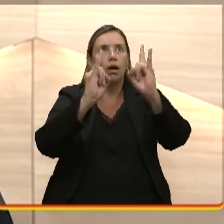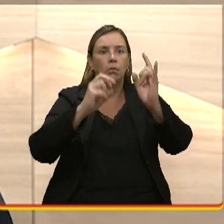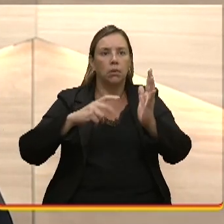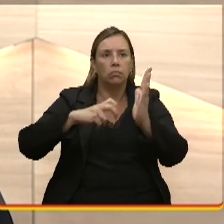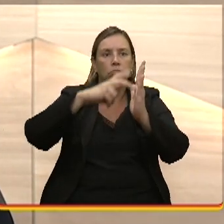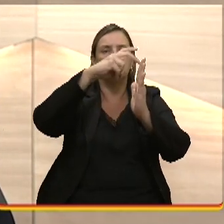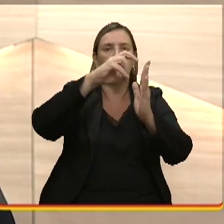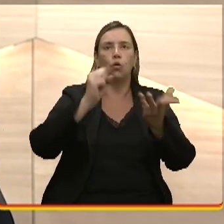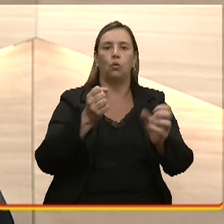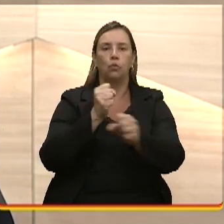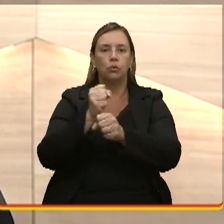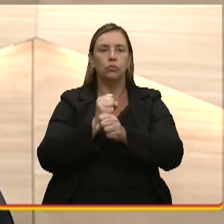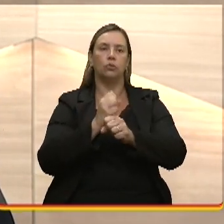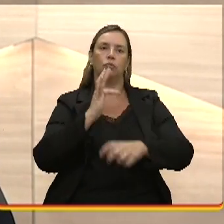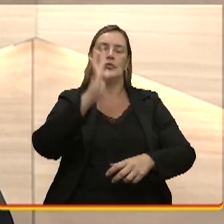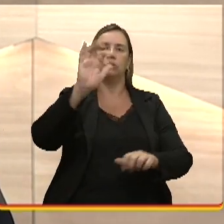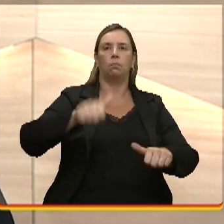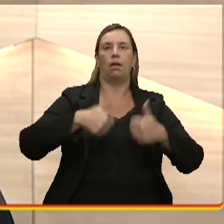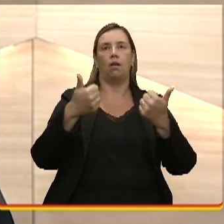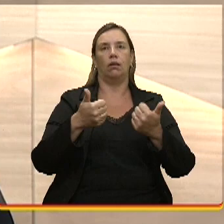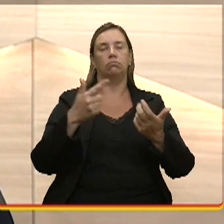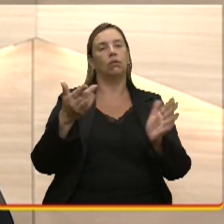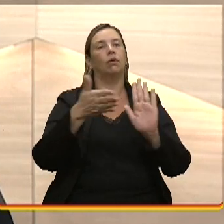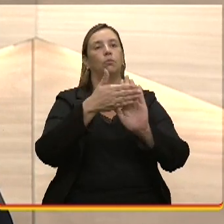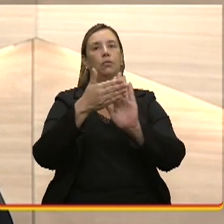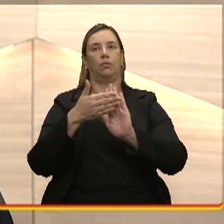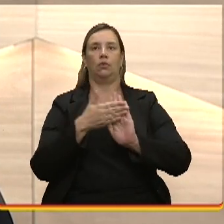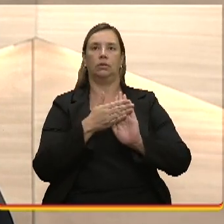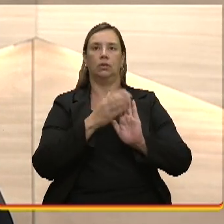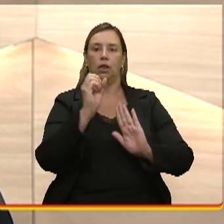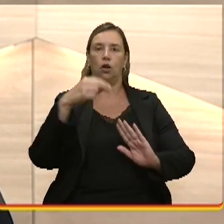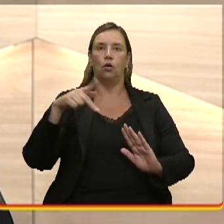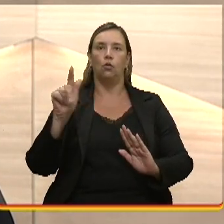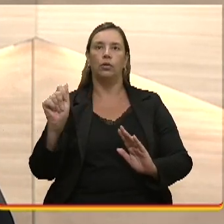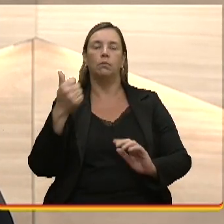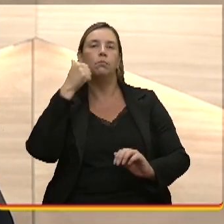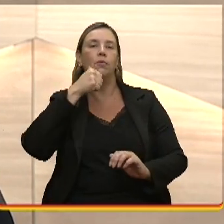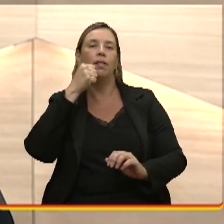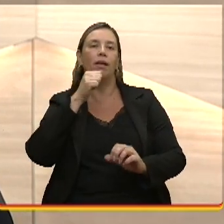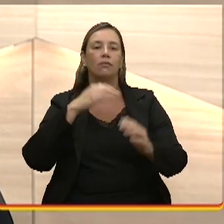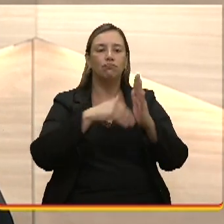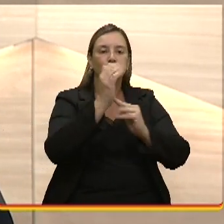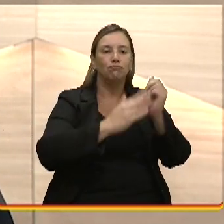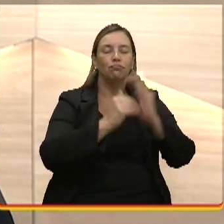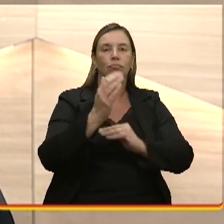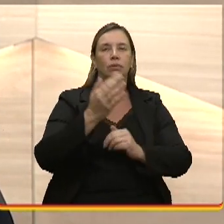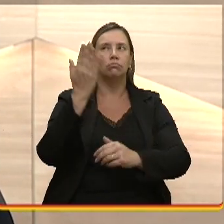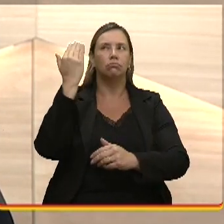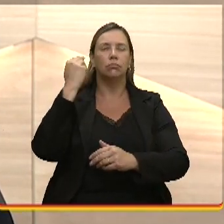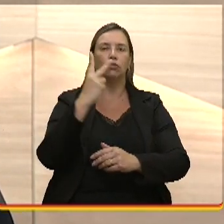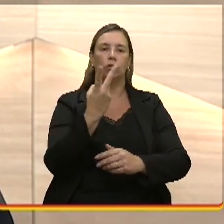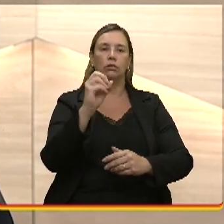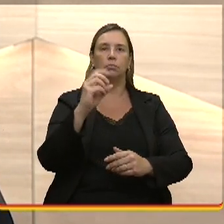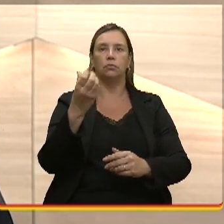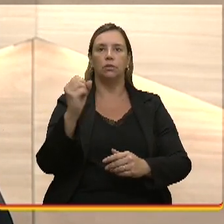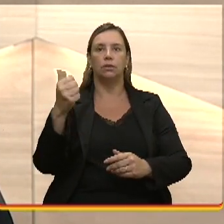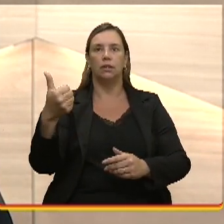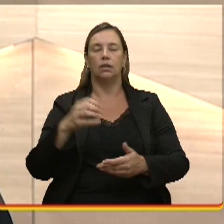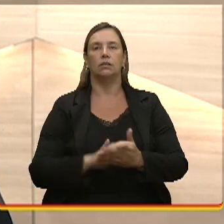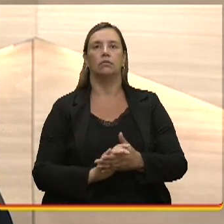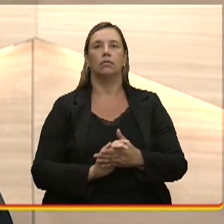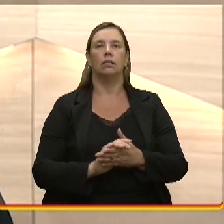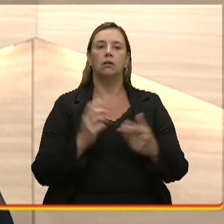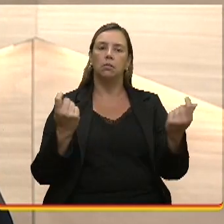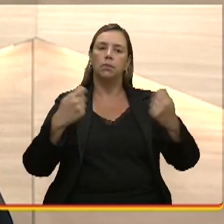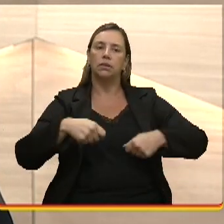um futuro melhor? É seguindo essa proposta que a ONG Mulher em Construção, desde 2006, capacita mulheres em